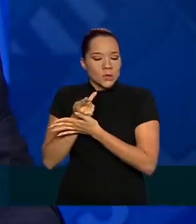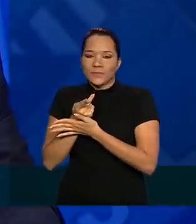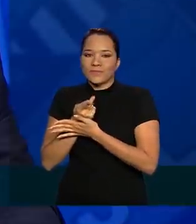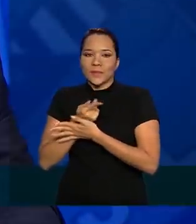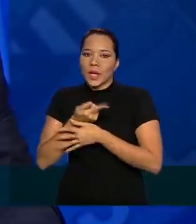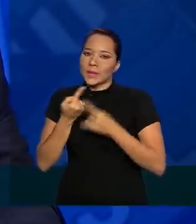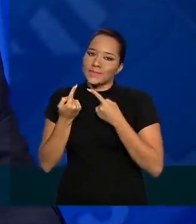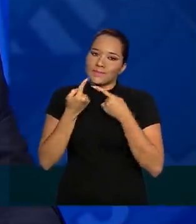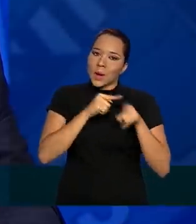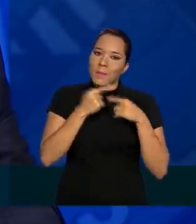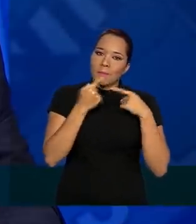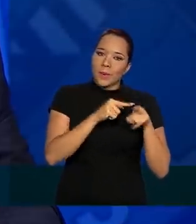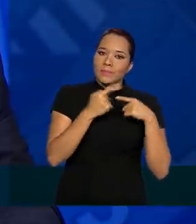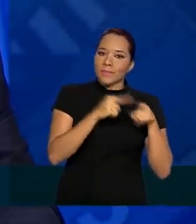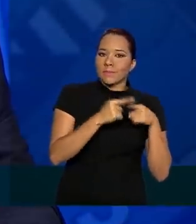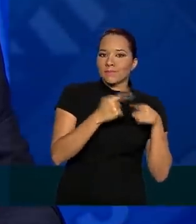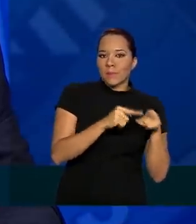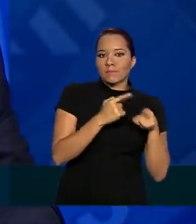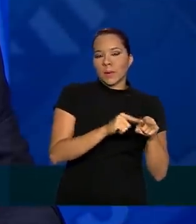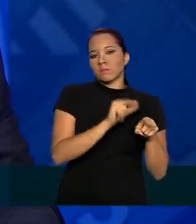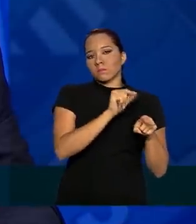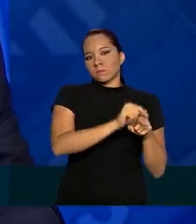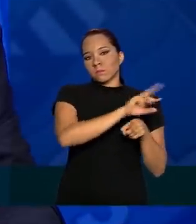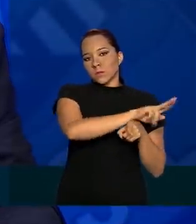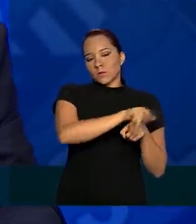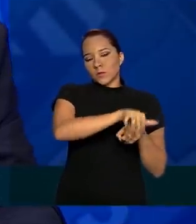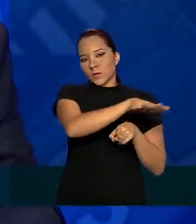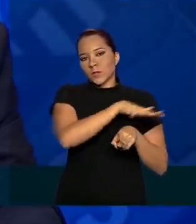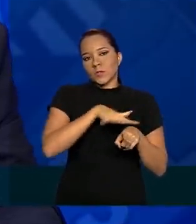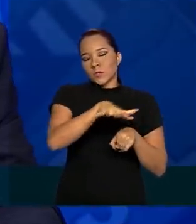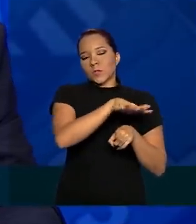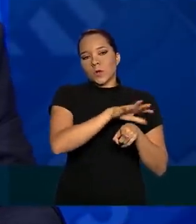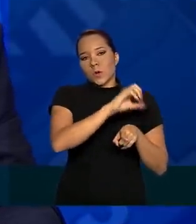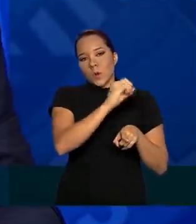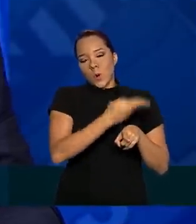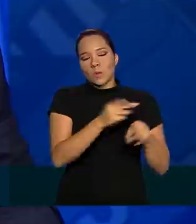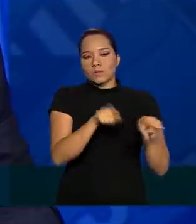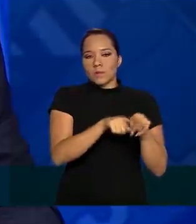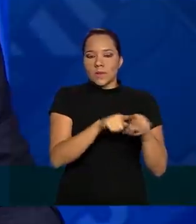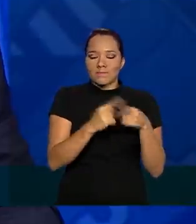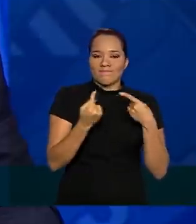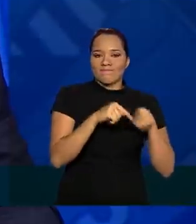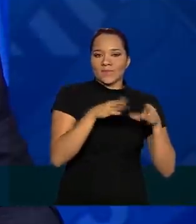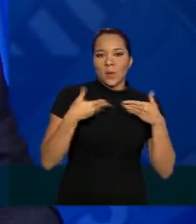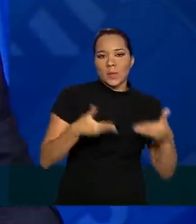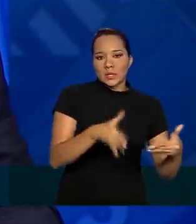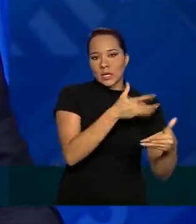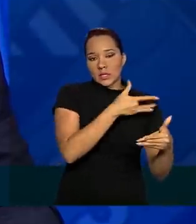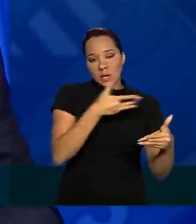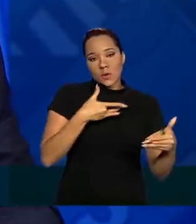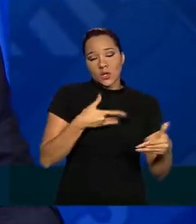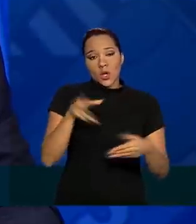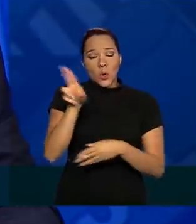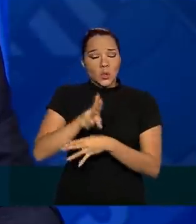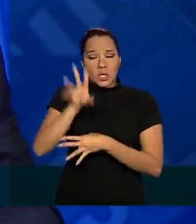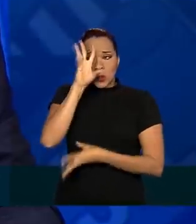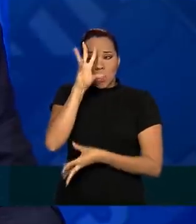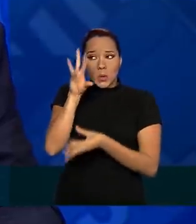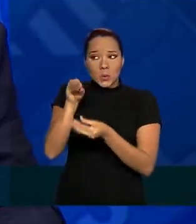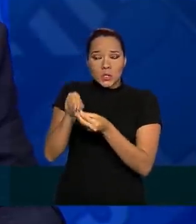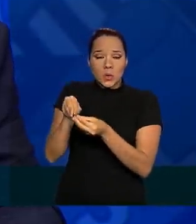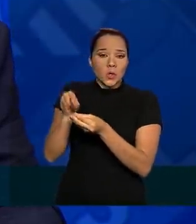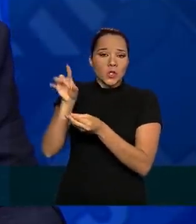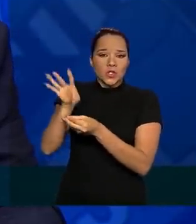posições de diversos entes ou até mesmo do Ministério da Saúde, utilizando a conclusão